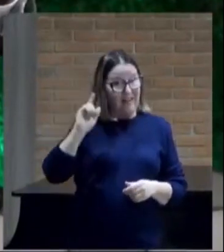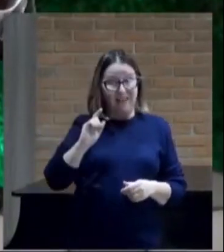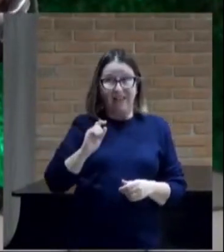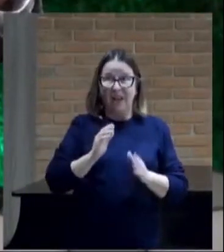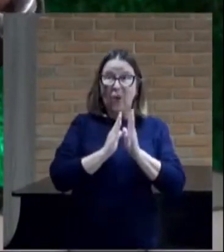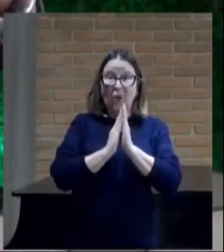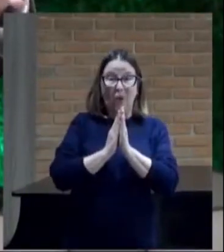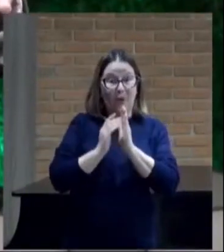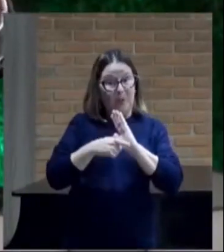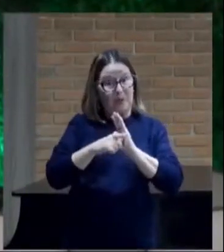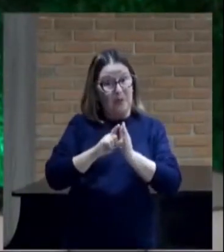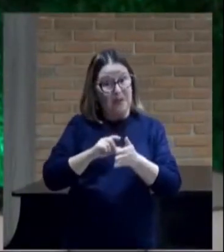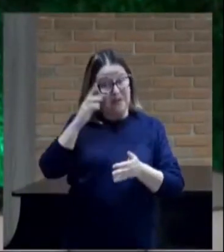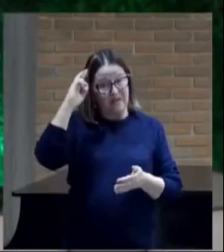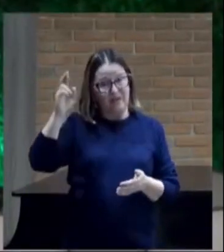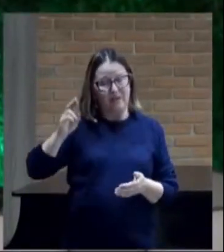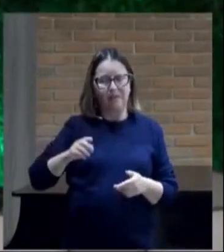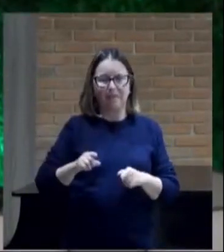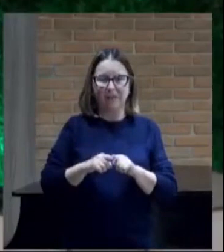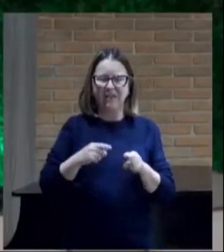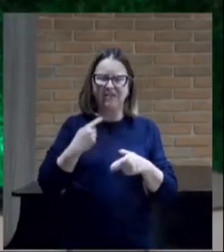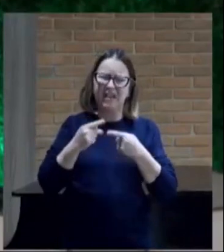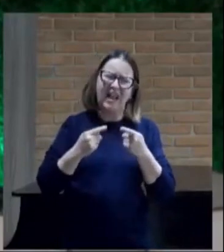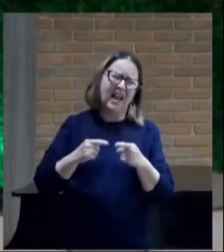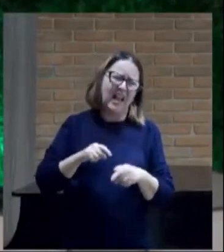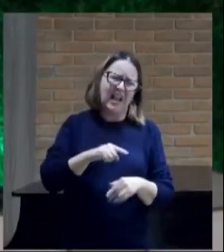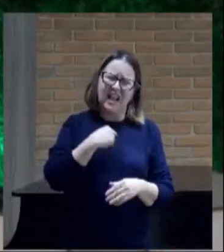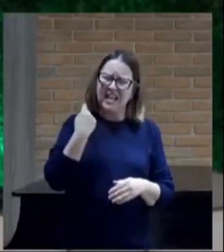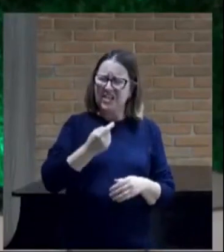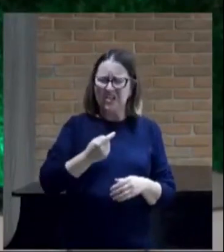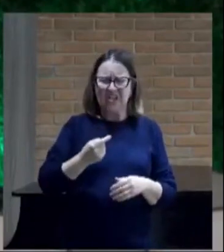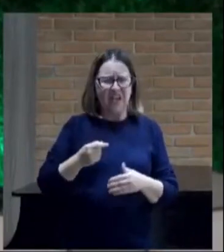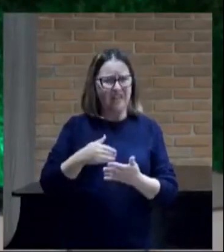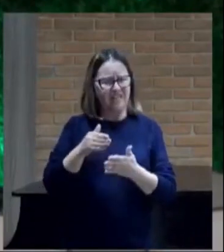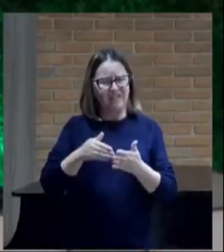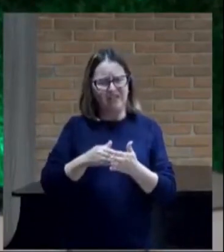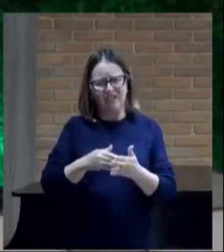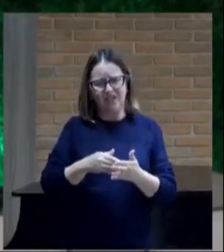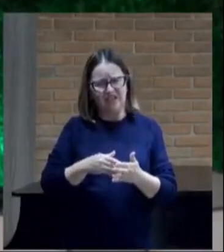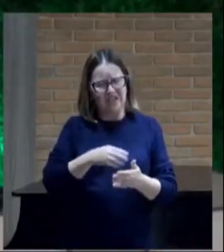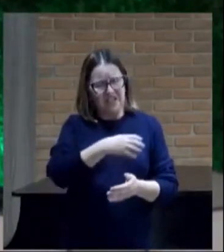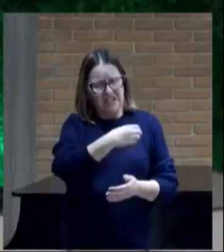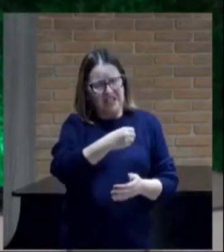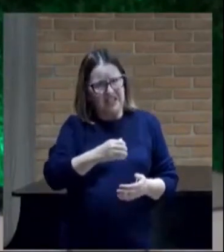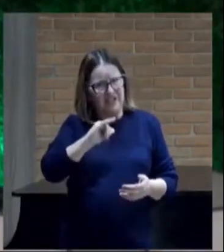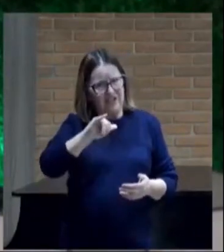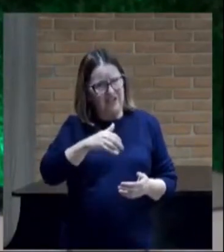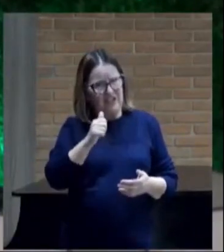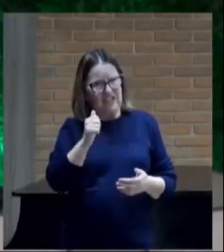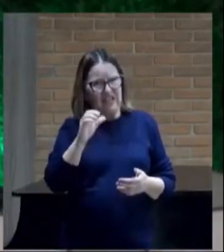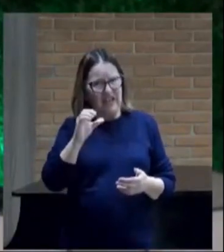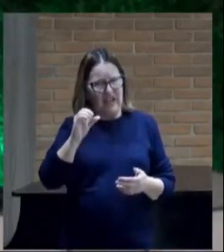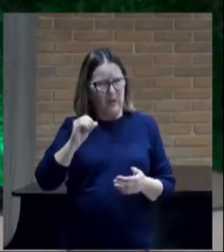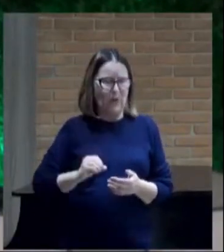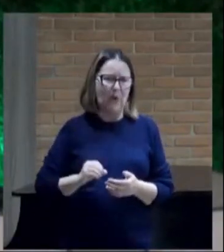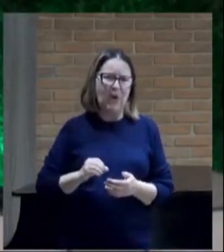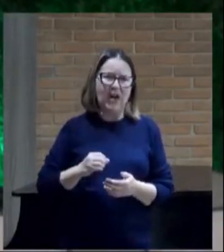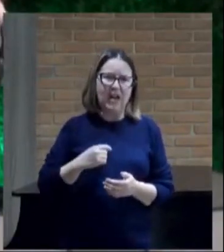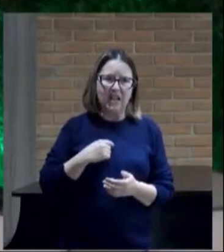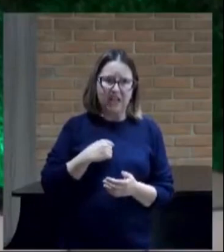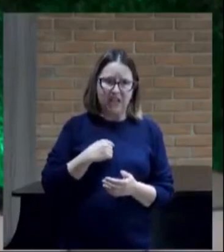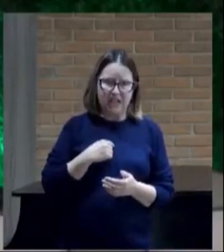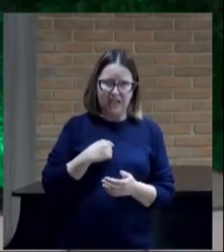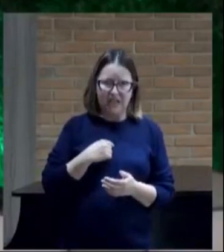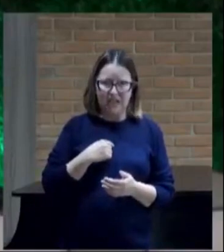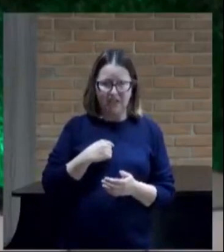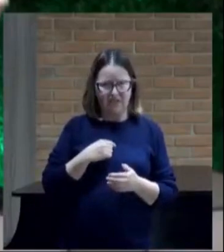nós somos da mesma aliagem, somos todos filhos de Jacó, então eu serei contigo, e os